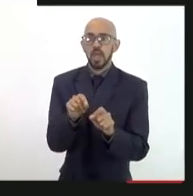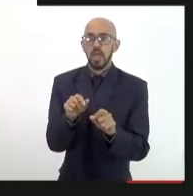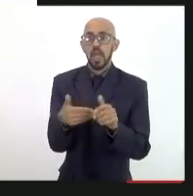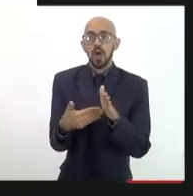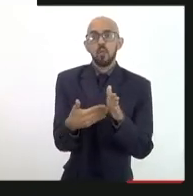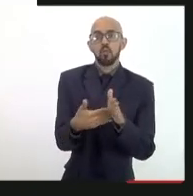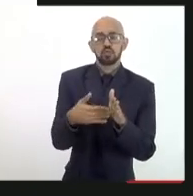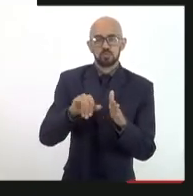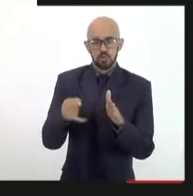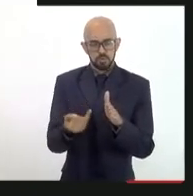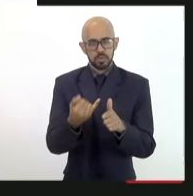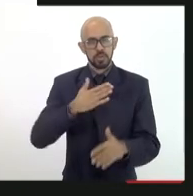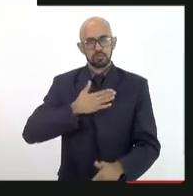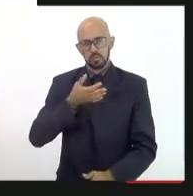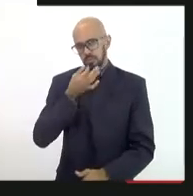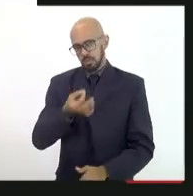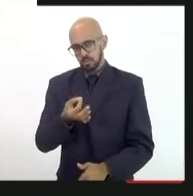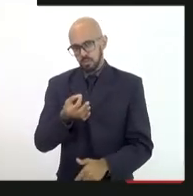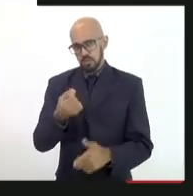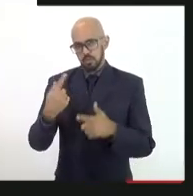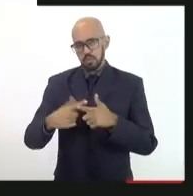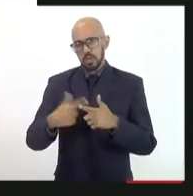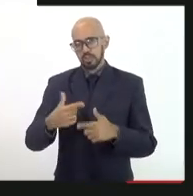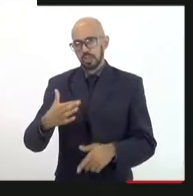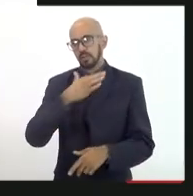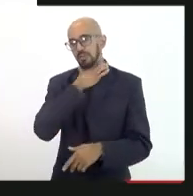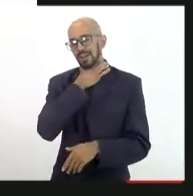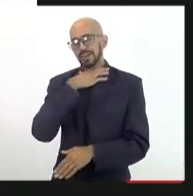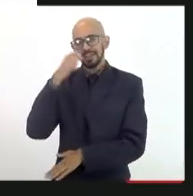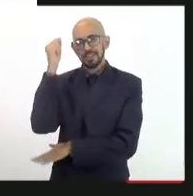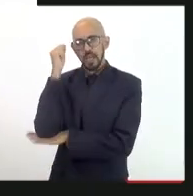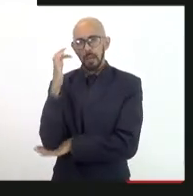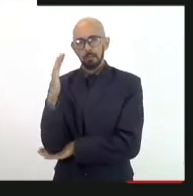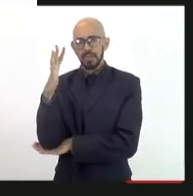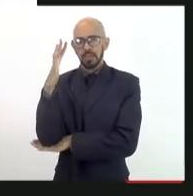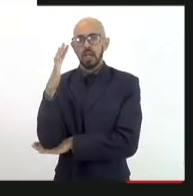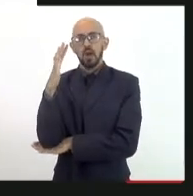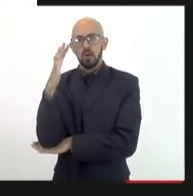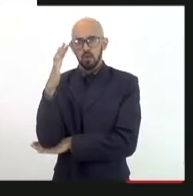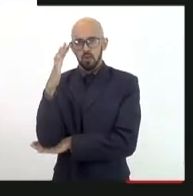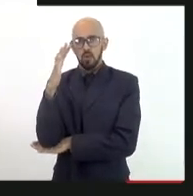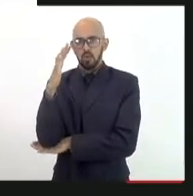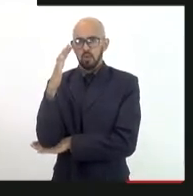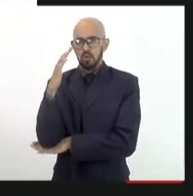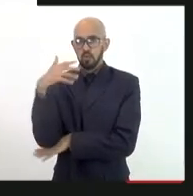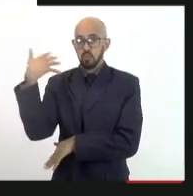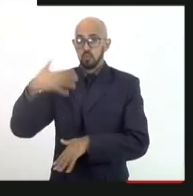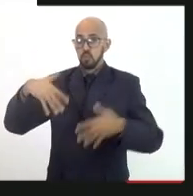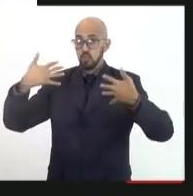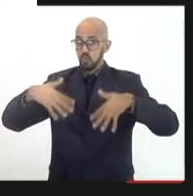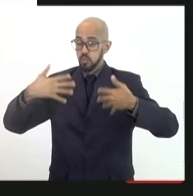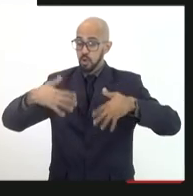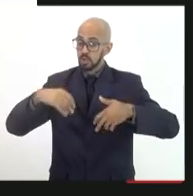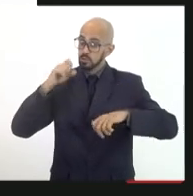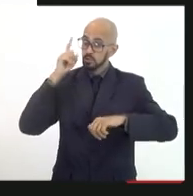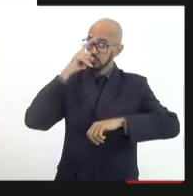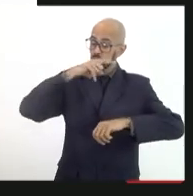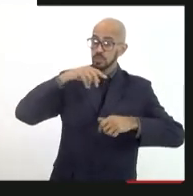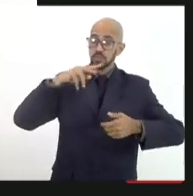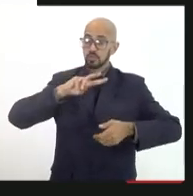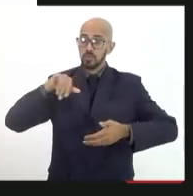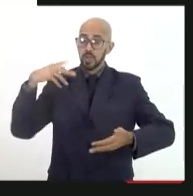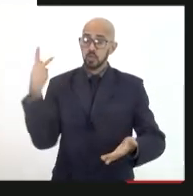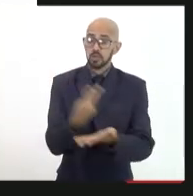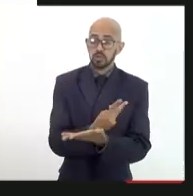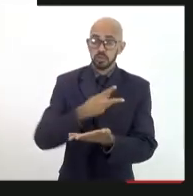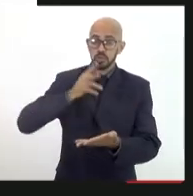dos royalties, porque nós estamos diante de uma crise ambiental tamanha que muito dificilmente nós vamos conseguir